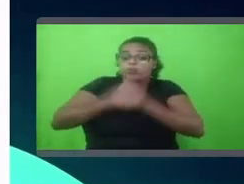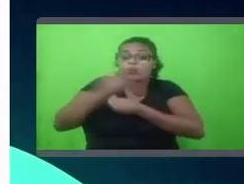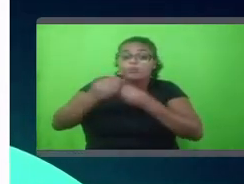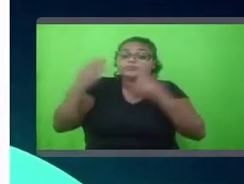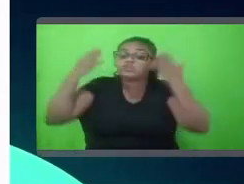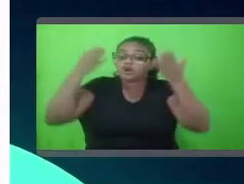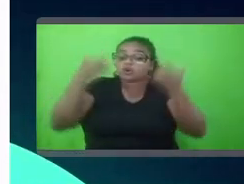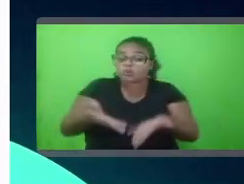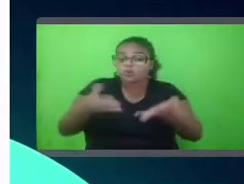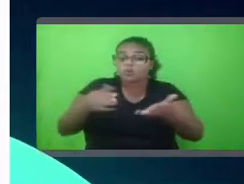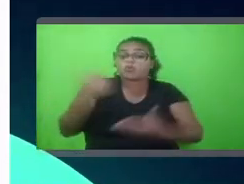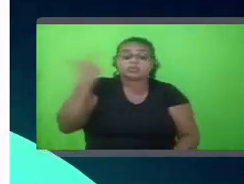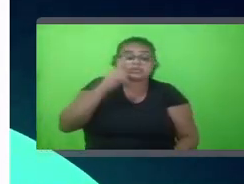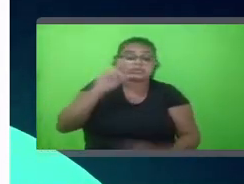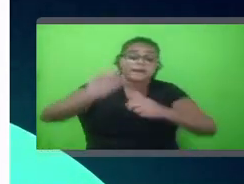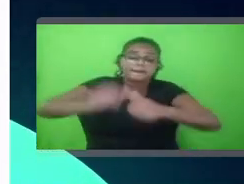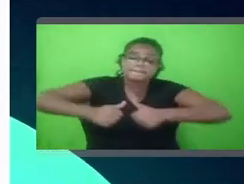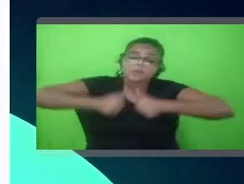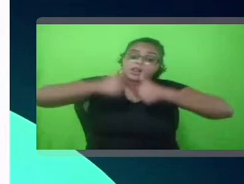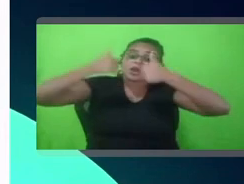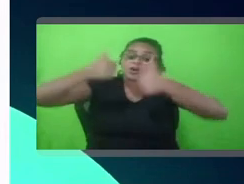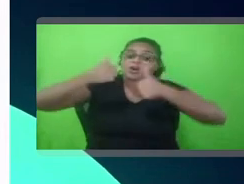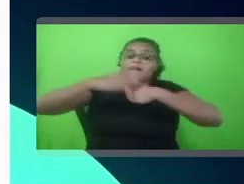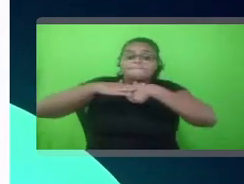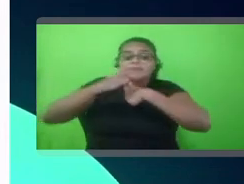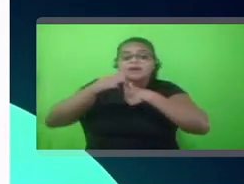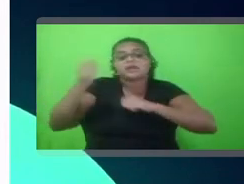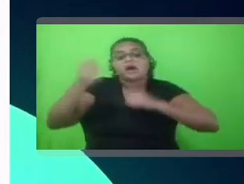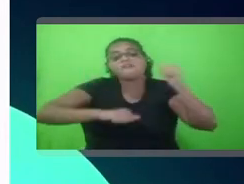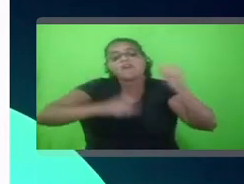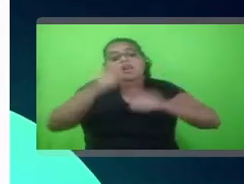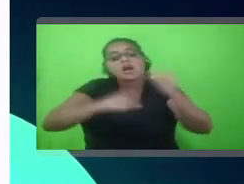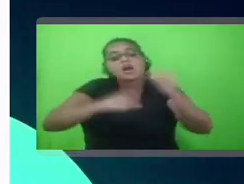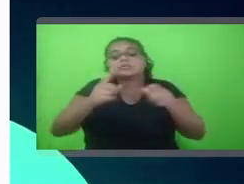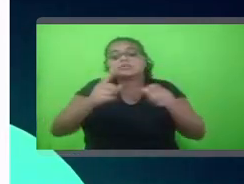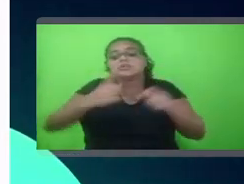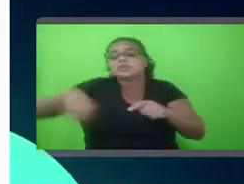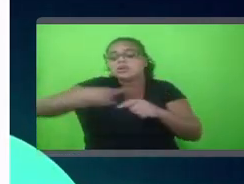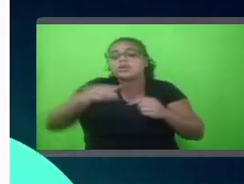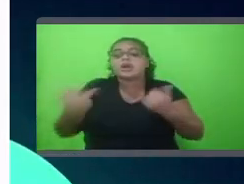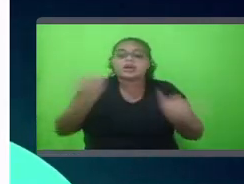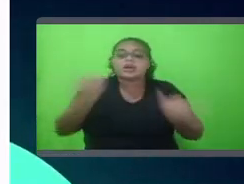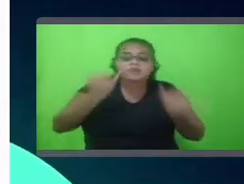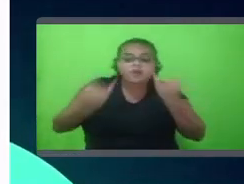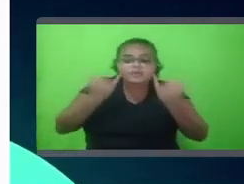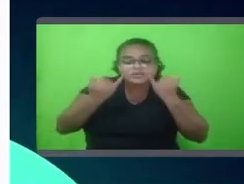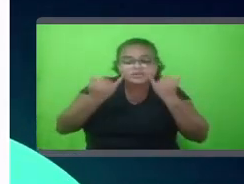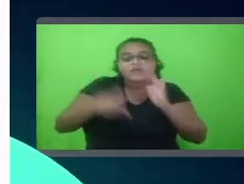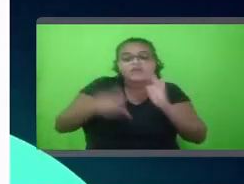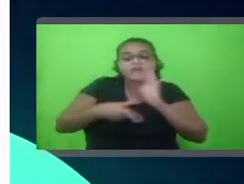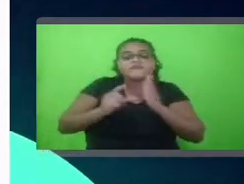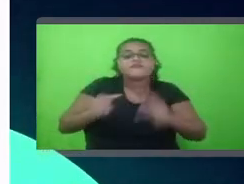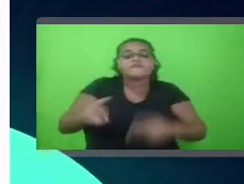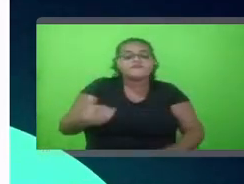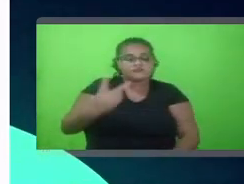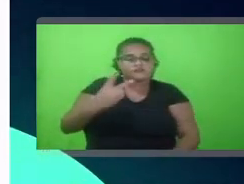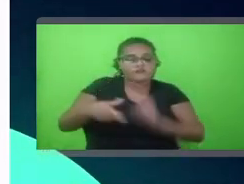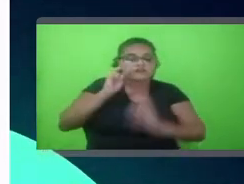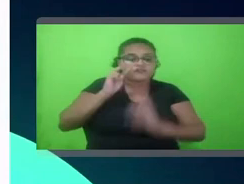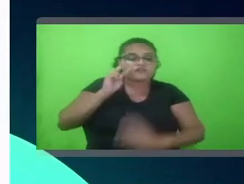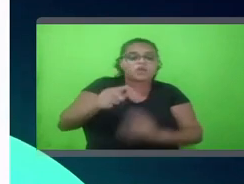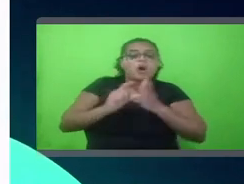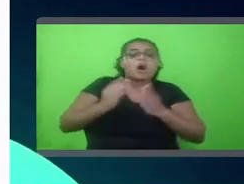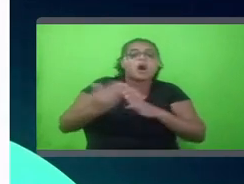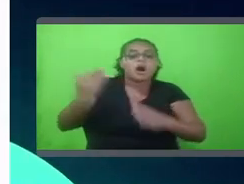conseguir melhorar cada vez mais a sua análise e complementar essa informação que você viu anteriormente. Tipo, beleza. Durante a minha ação do BBB, eu